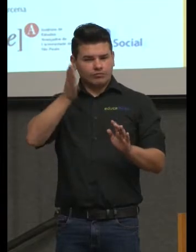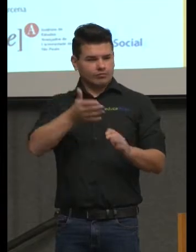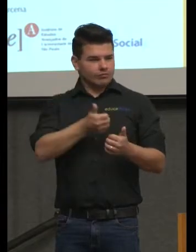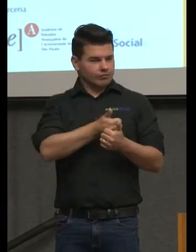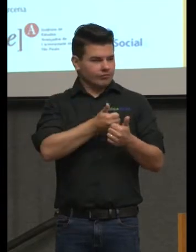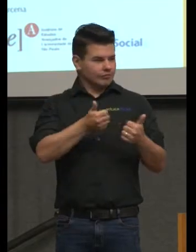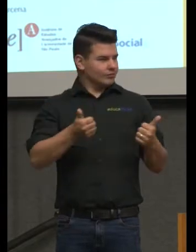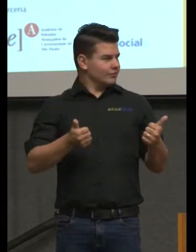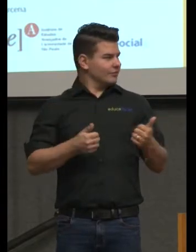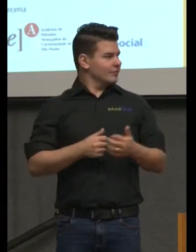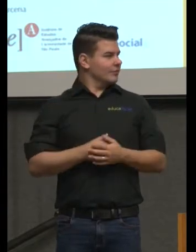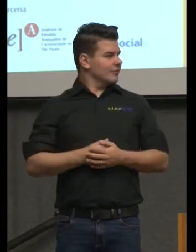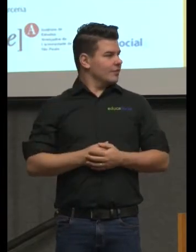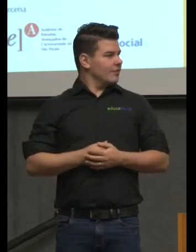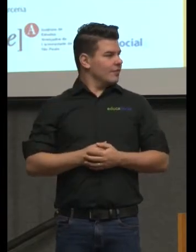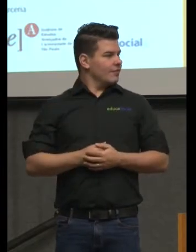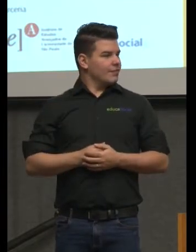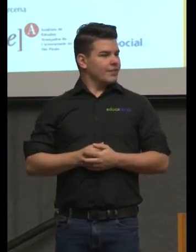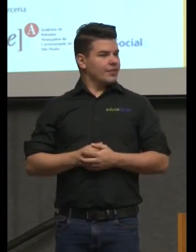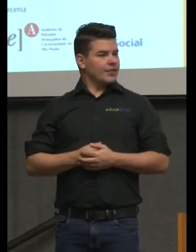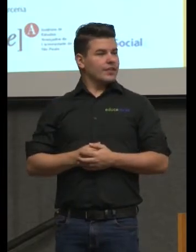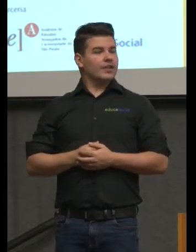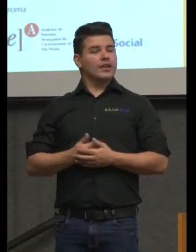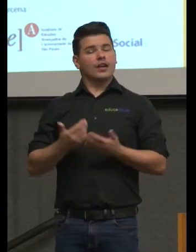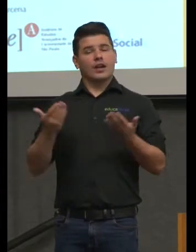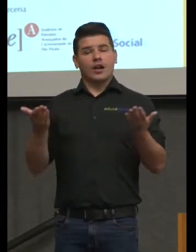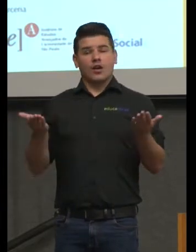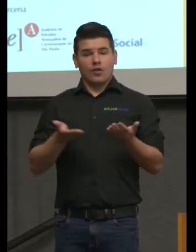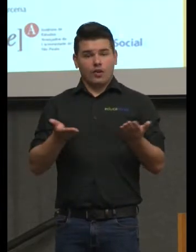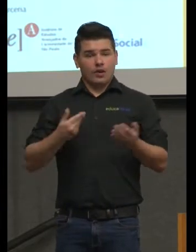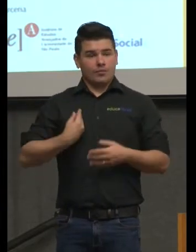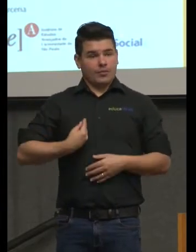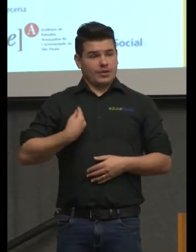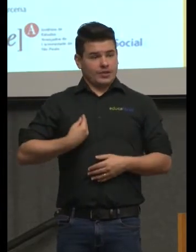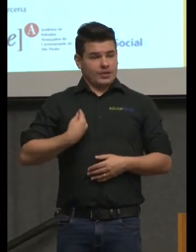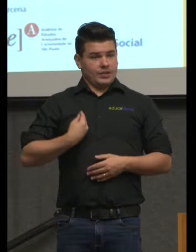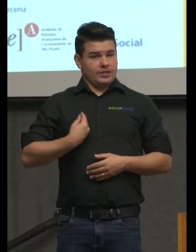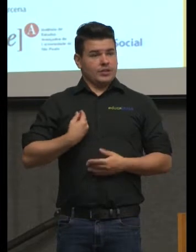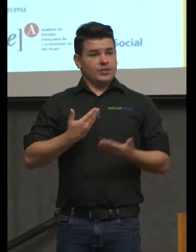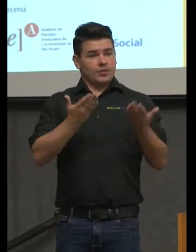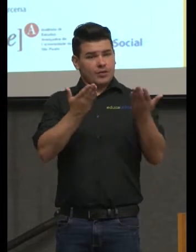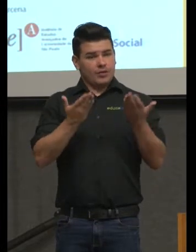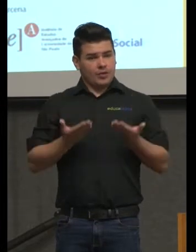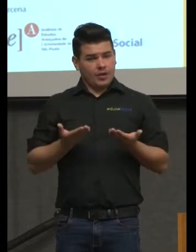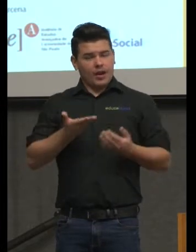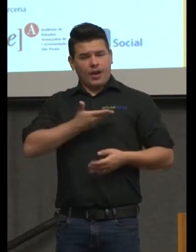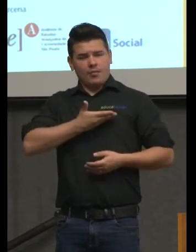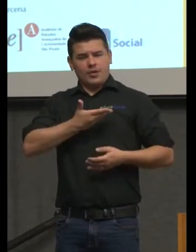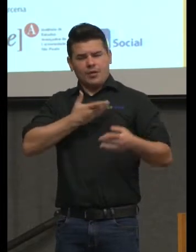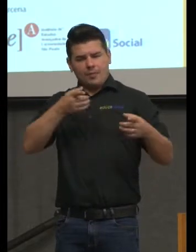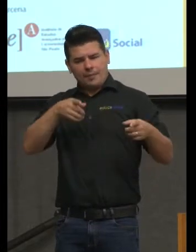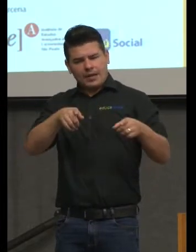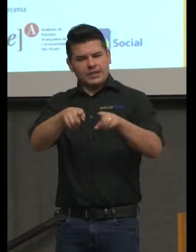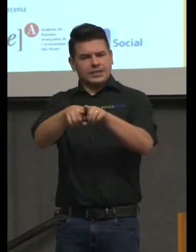registro a presença do nosso parceiro aqui